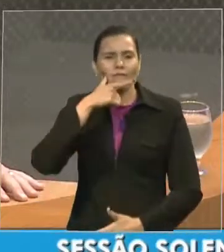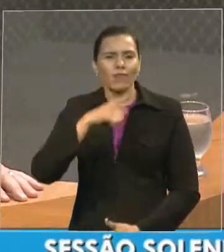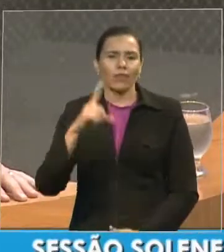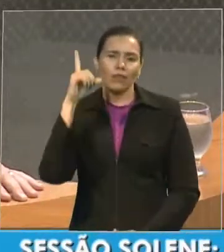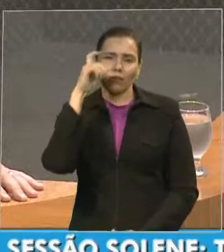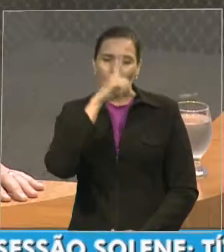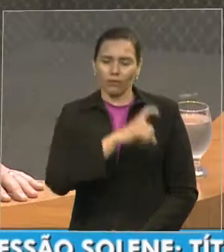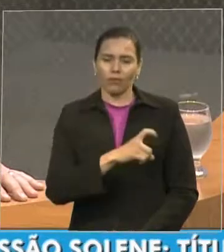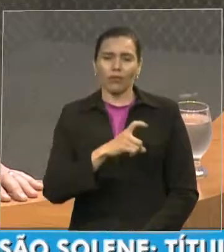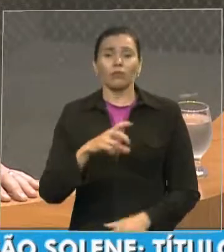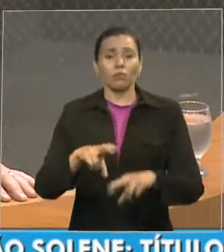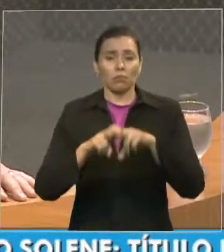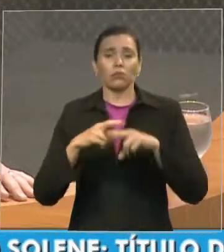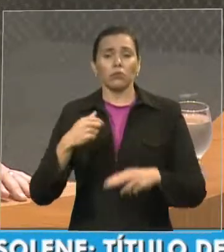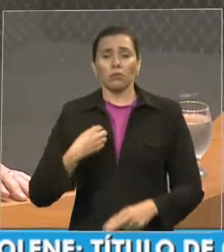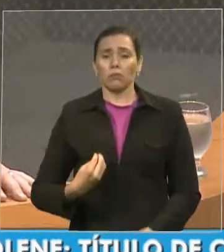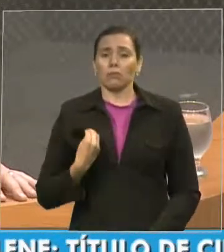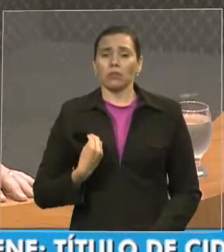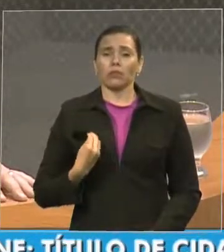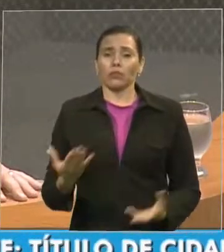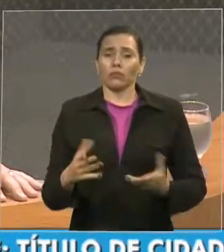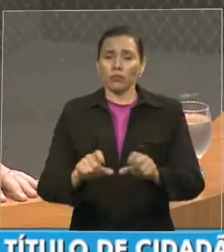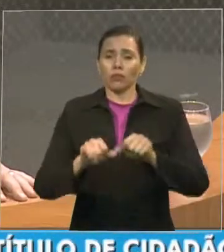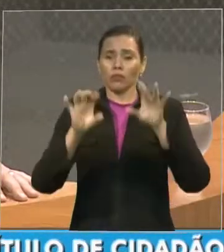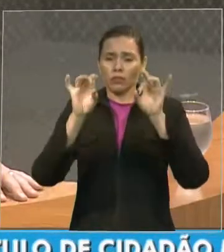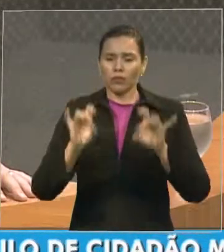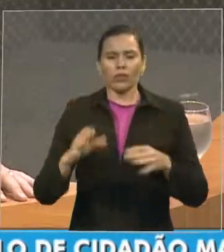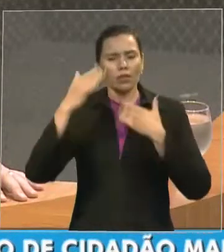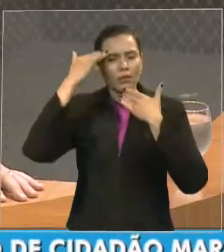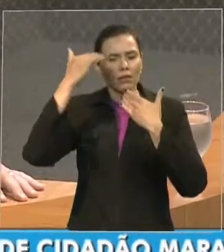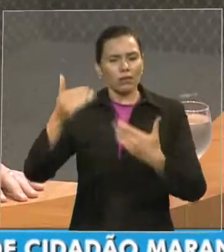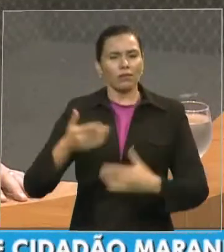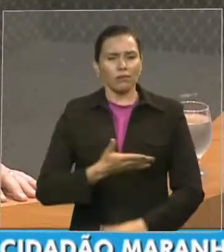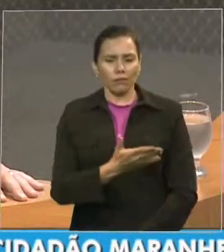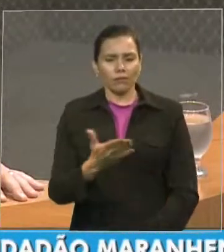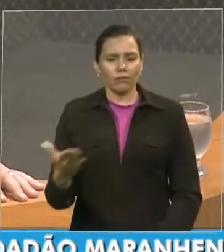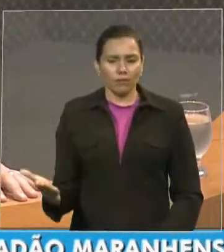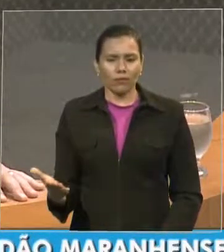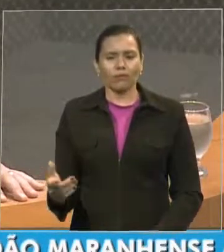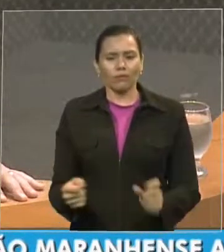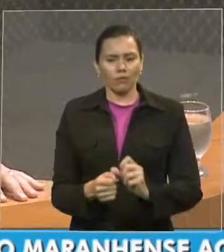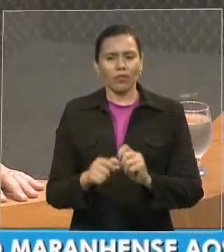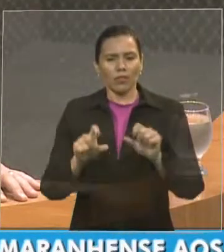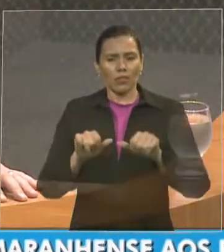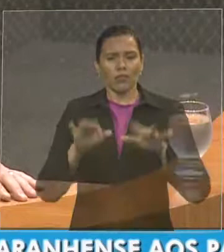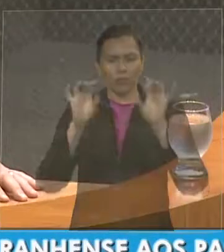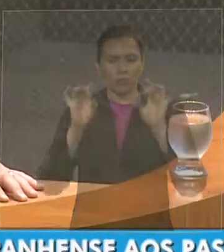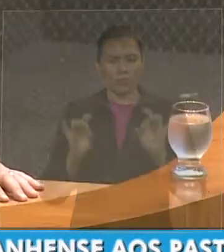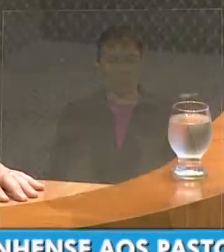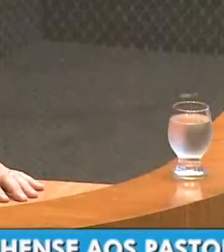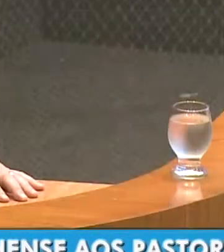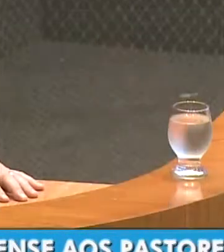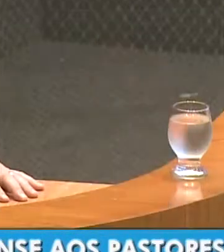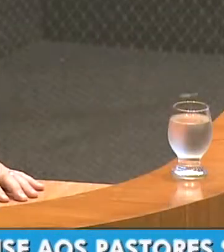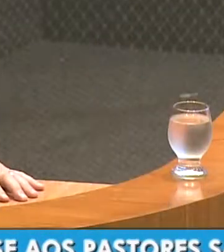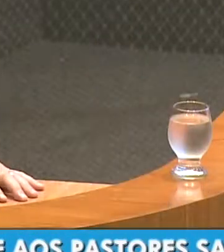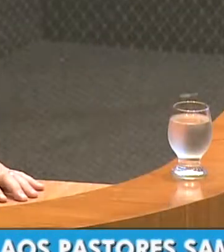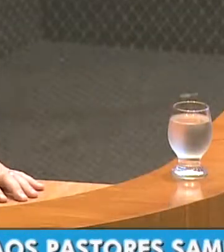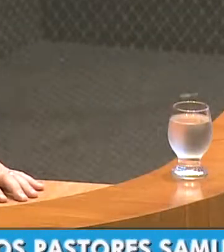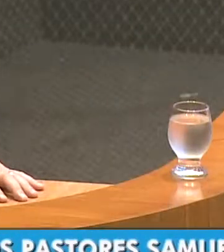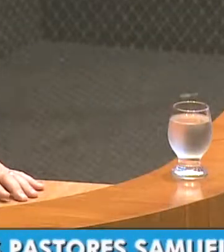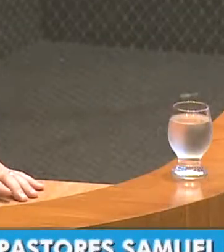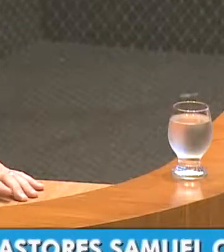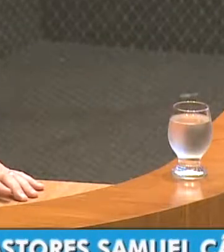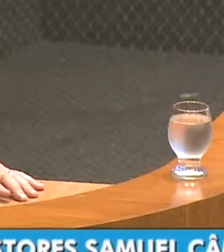estamos aqui para agradecer a vocês, pela homenagem que estão prestando ao meu pastor, e por